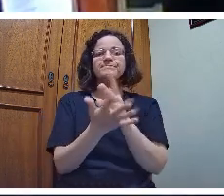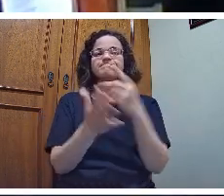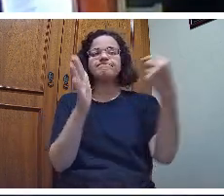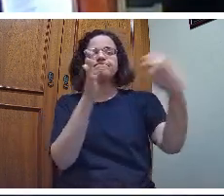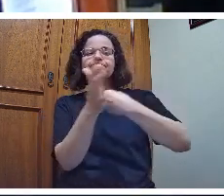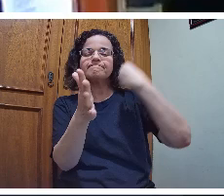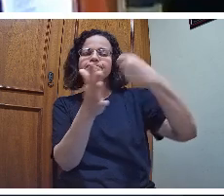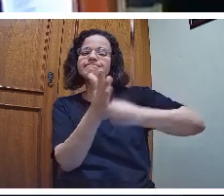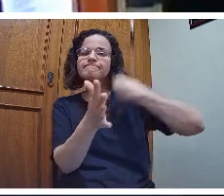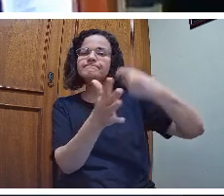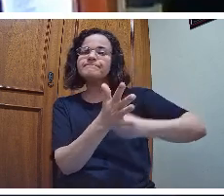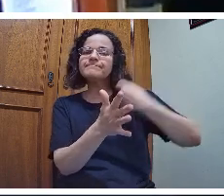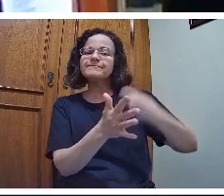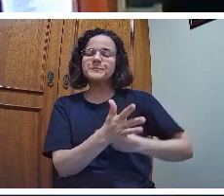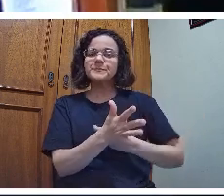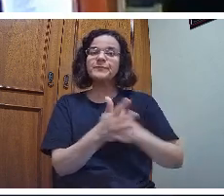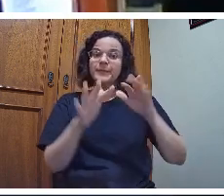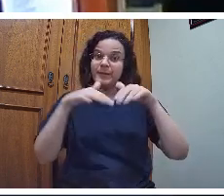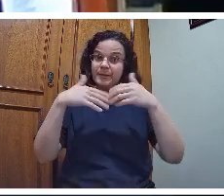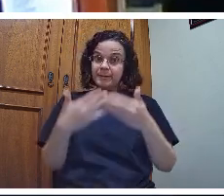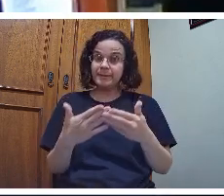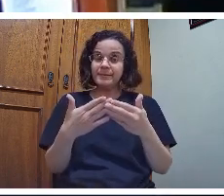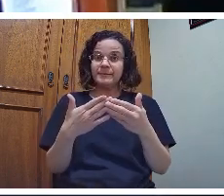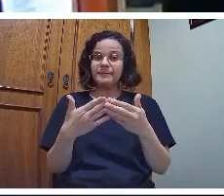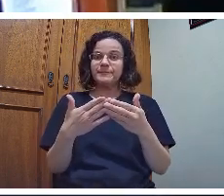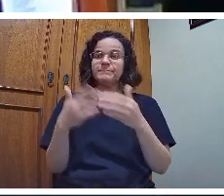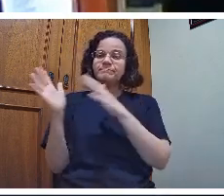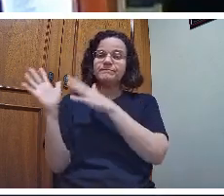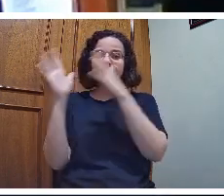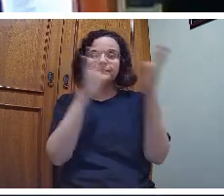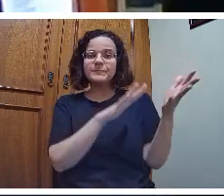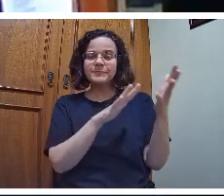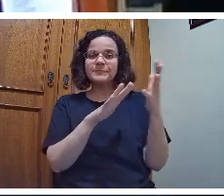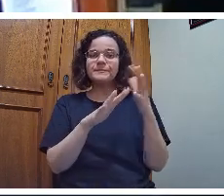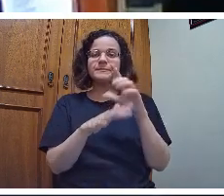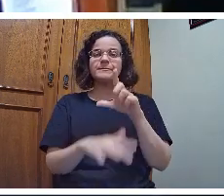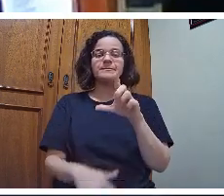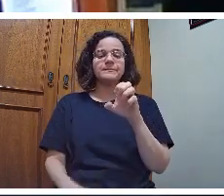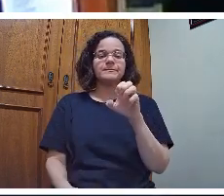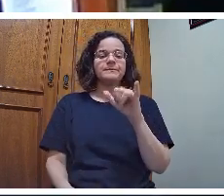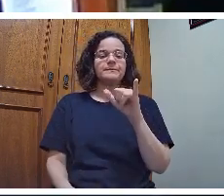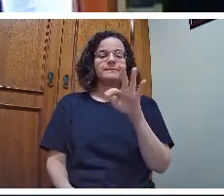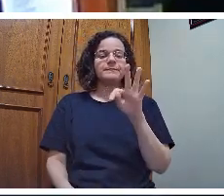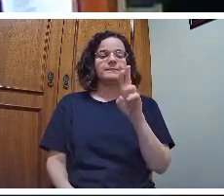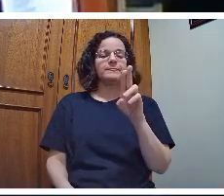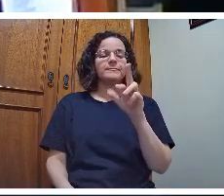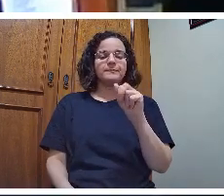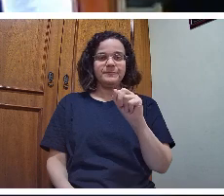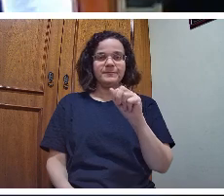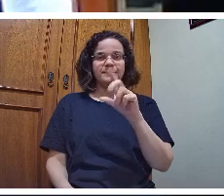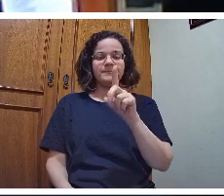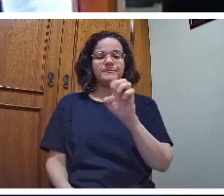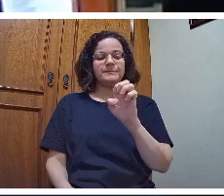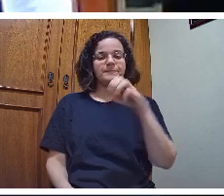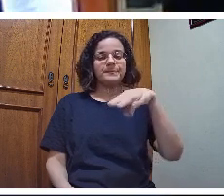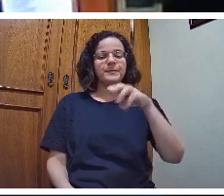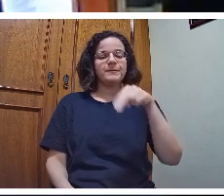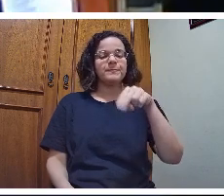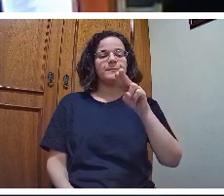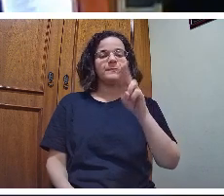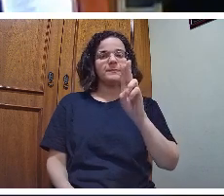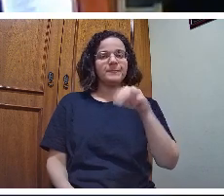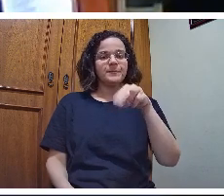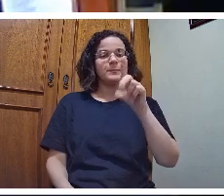questionados. Então, este processo de leitura de mundo, ele é possível ser feito hoje, com